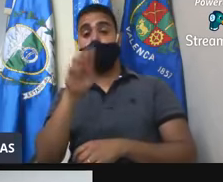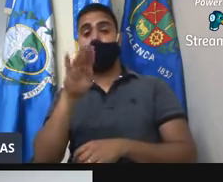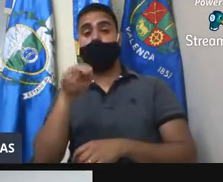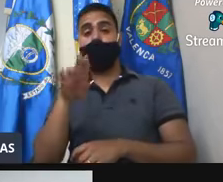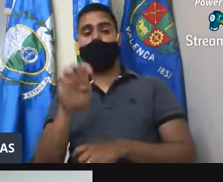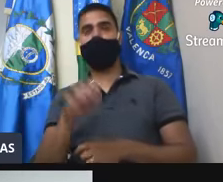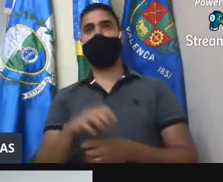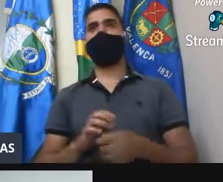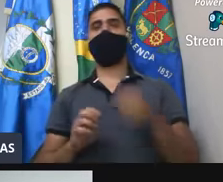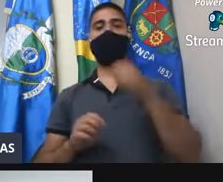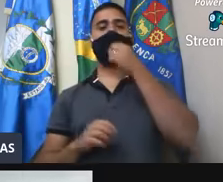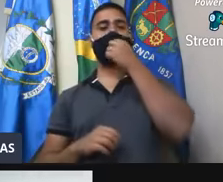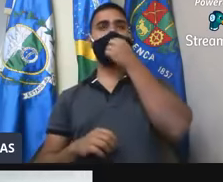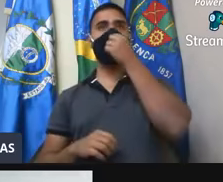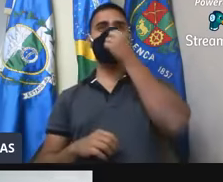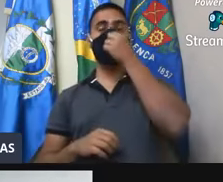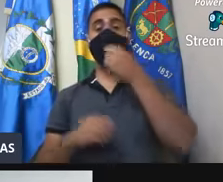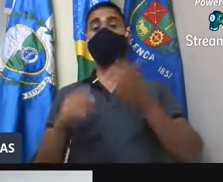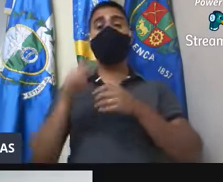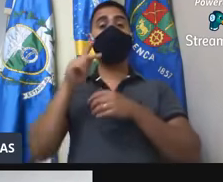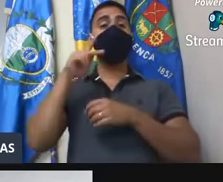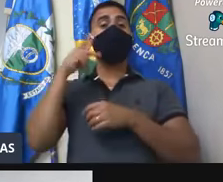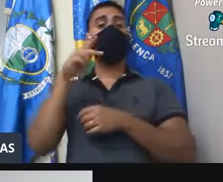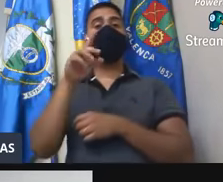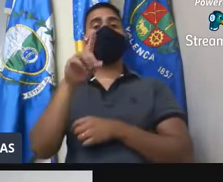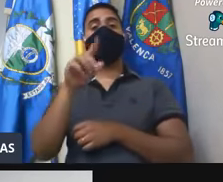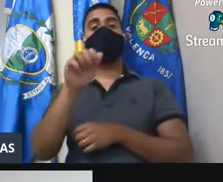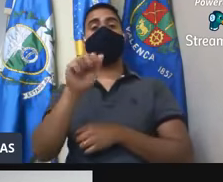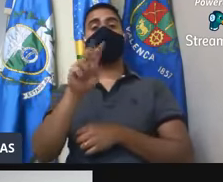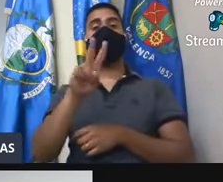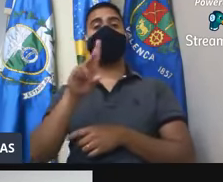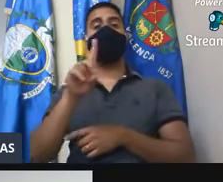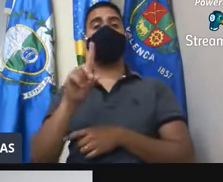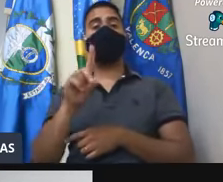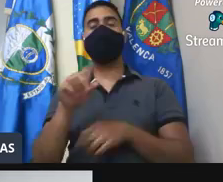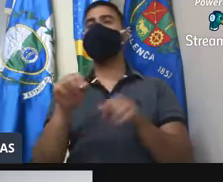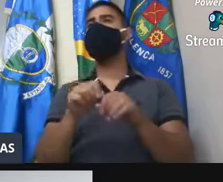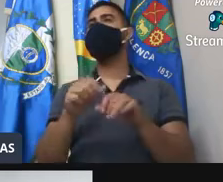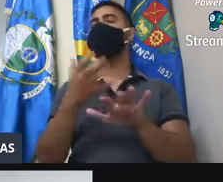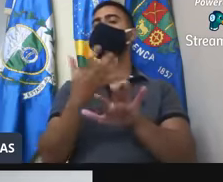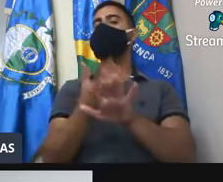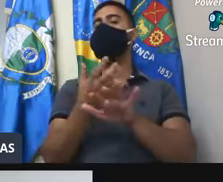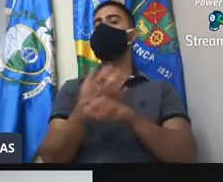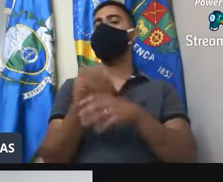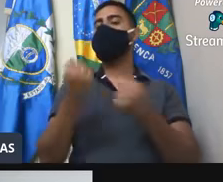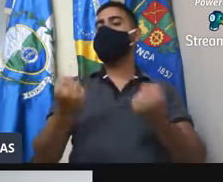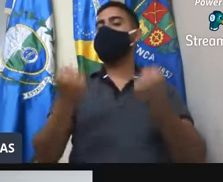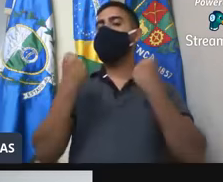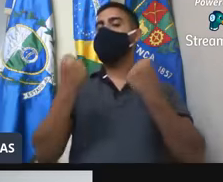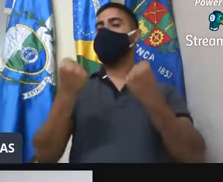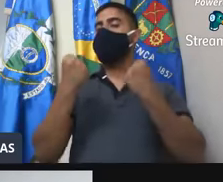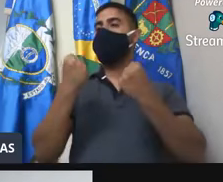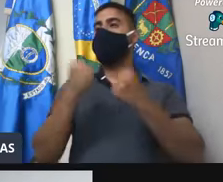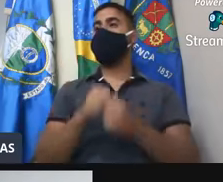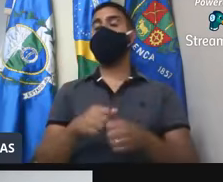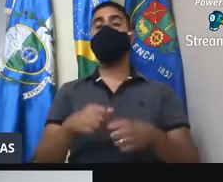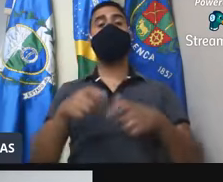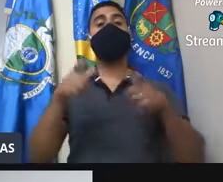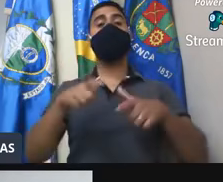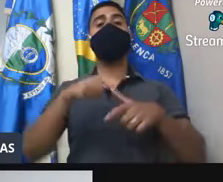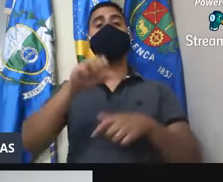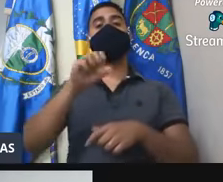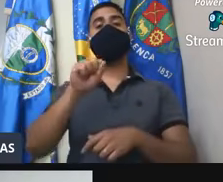Vereador David Nogueira indica ao prefeito a implementação de uma academia da terceira idade na Praça Emília Januzzi, no bairro São José das Palmeiras.